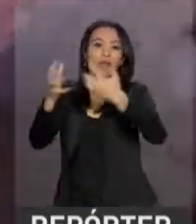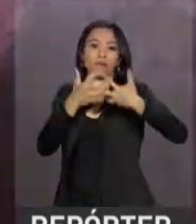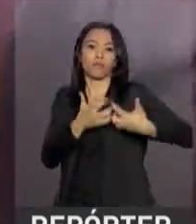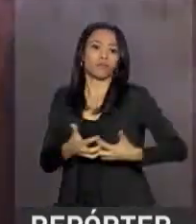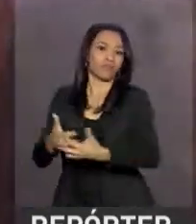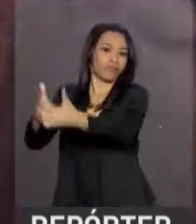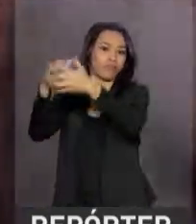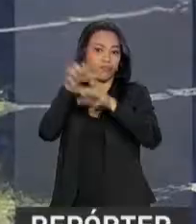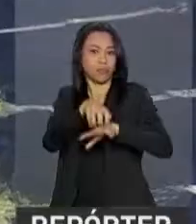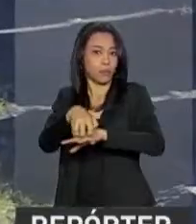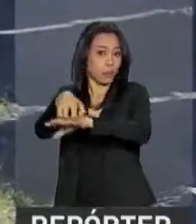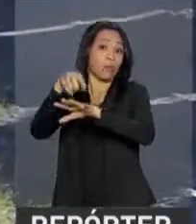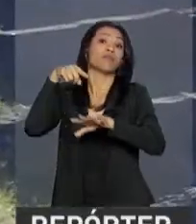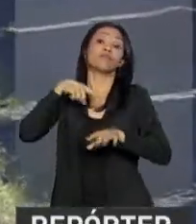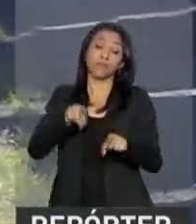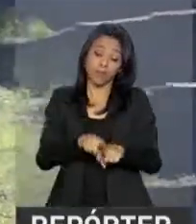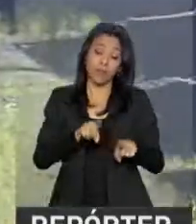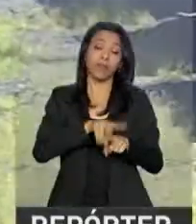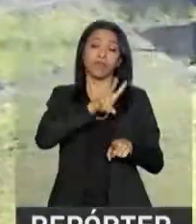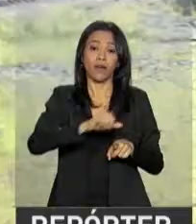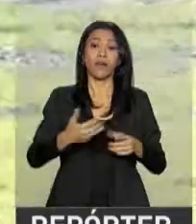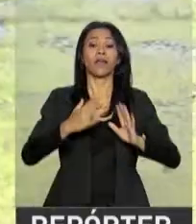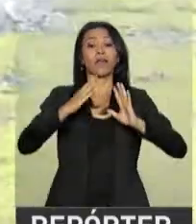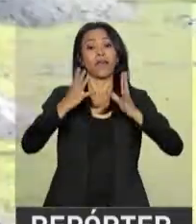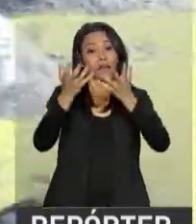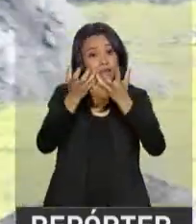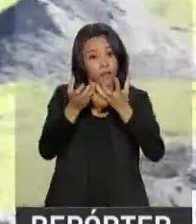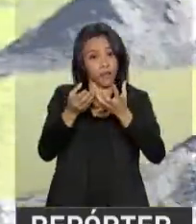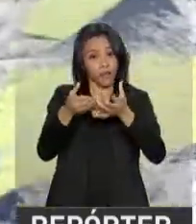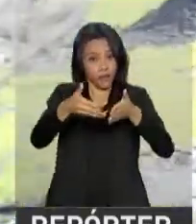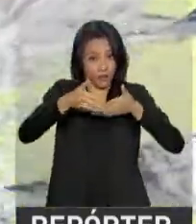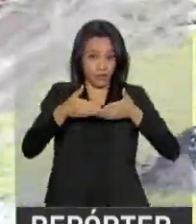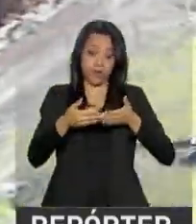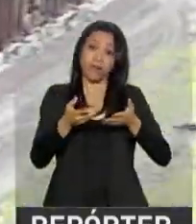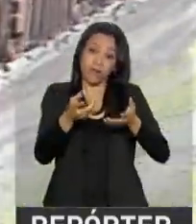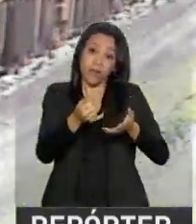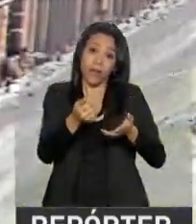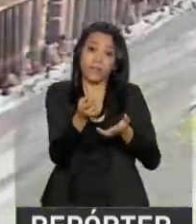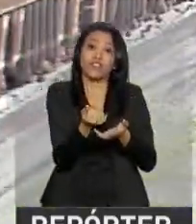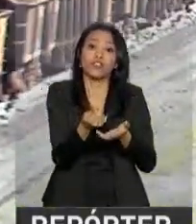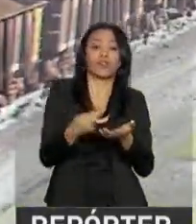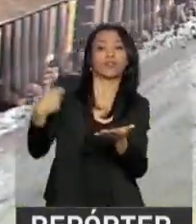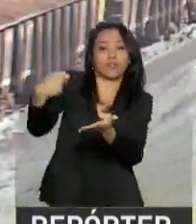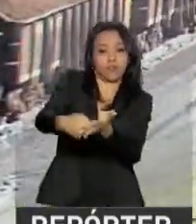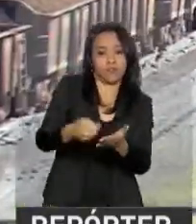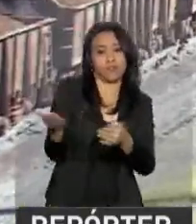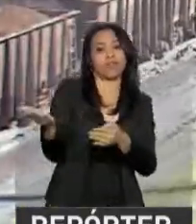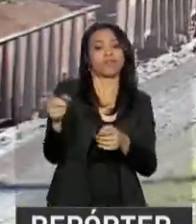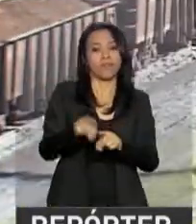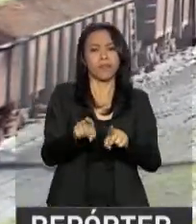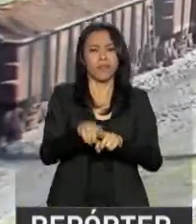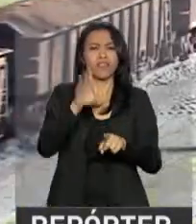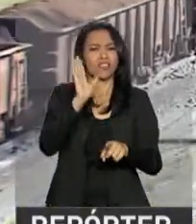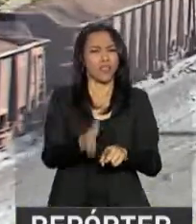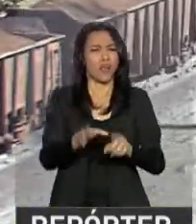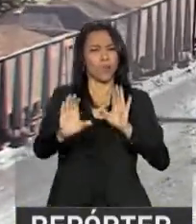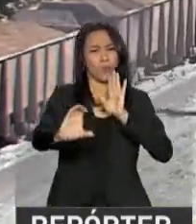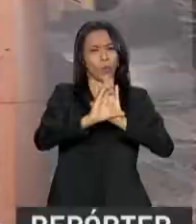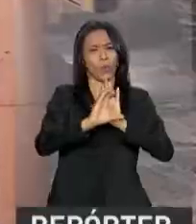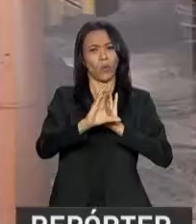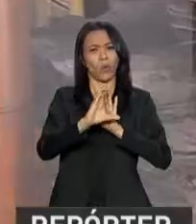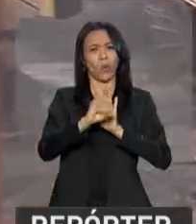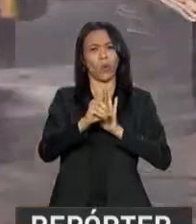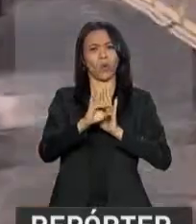em seu território, também passam a receber uma parcela dos recursos. O Código de Mineração está em vigor há mais de 50 anos